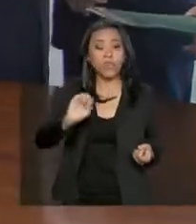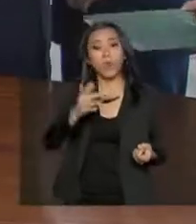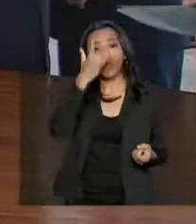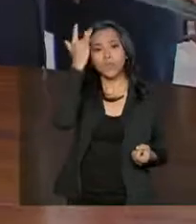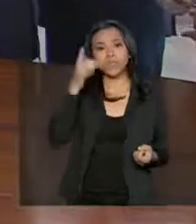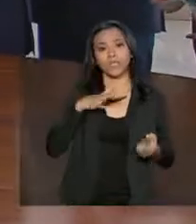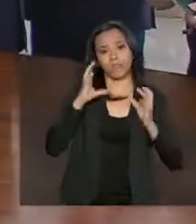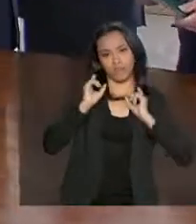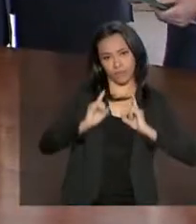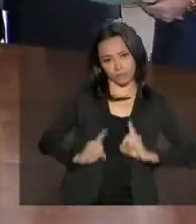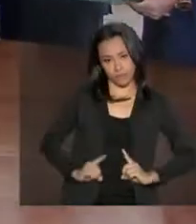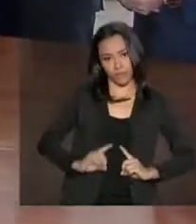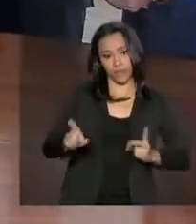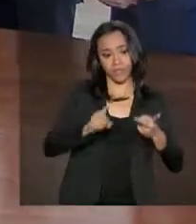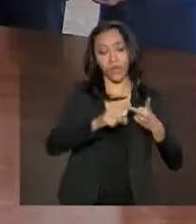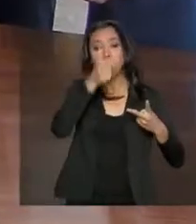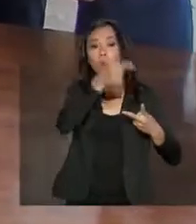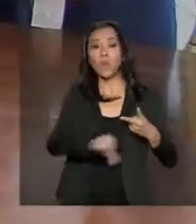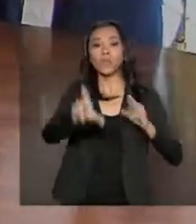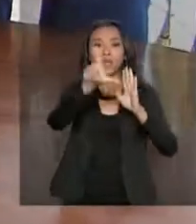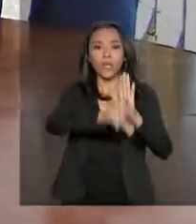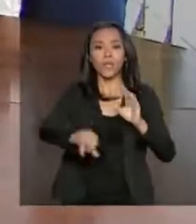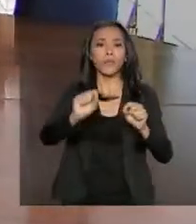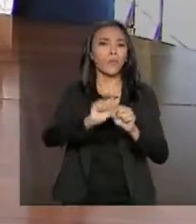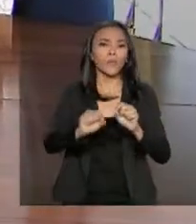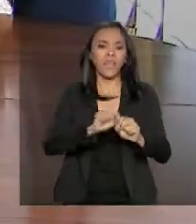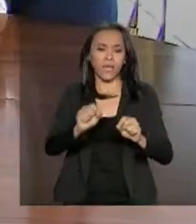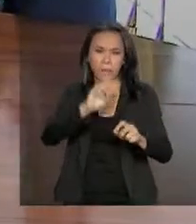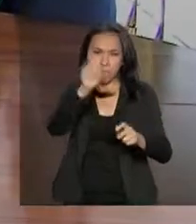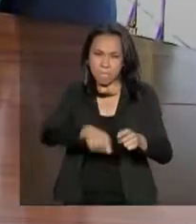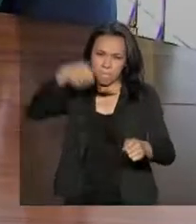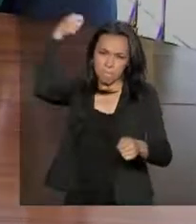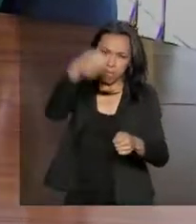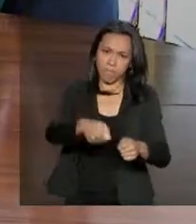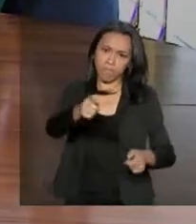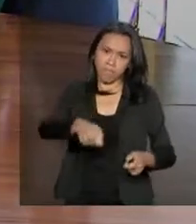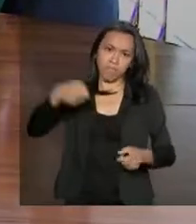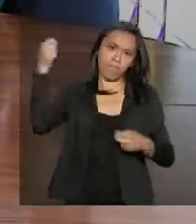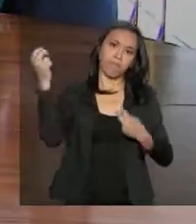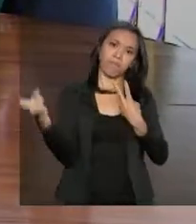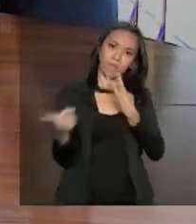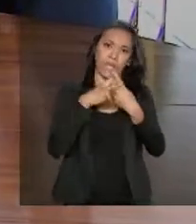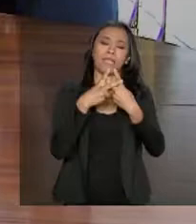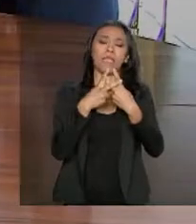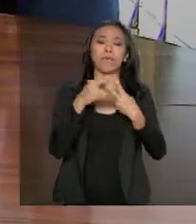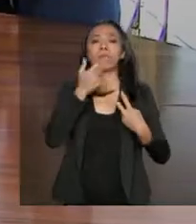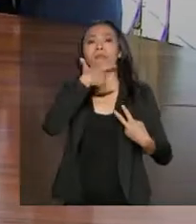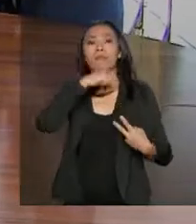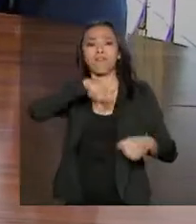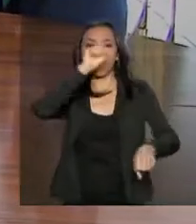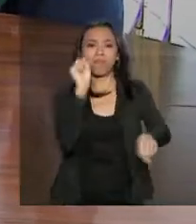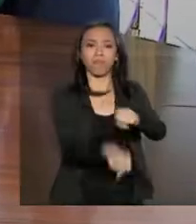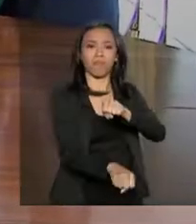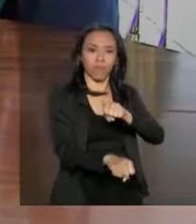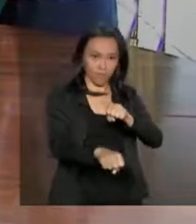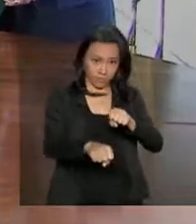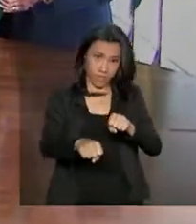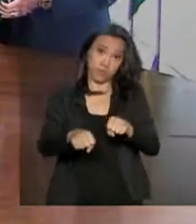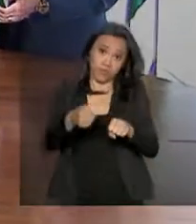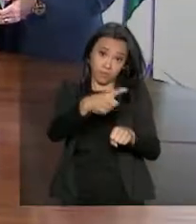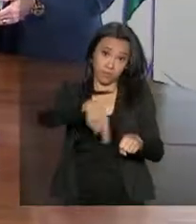deficiência. Outra lei é a que aumenta a pena do crime de feminicídio para casos em que o autor estiver cumprindo medidas